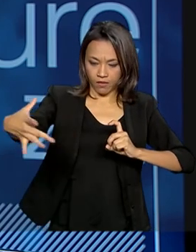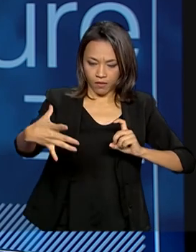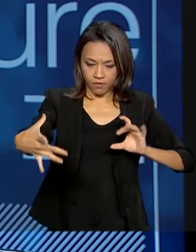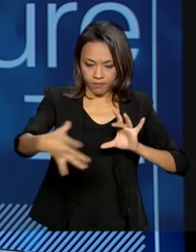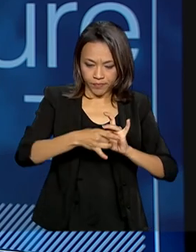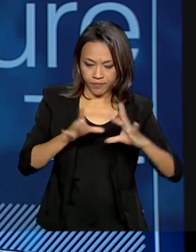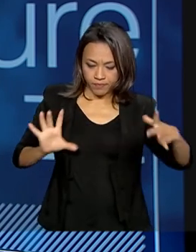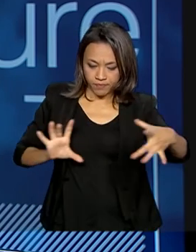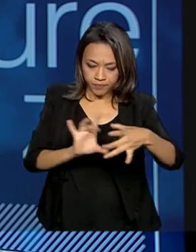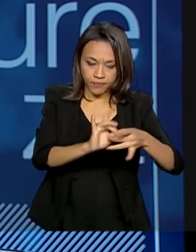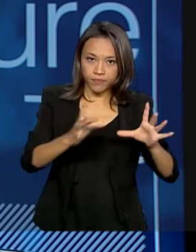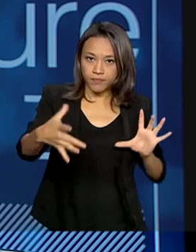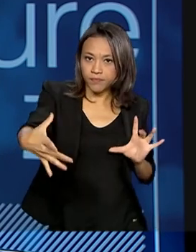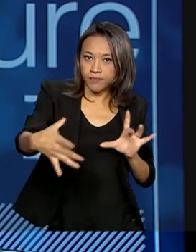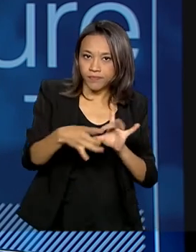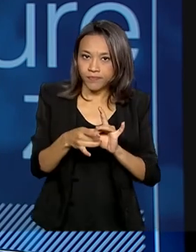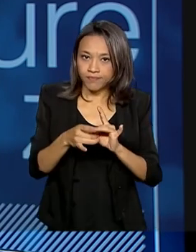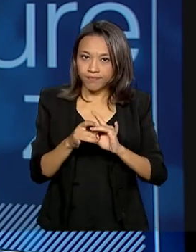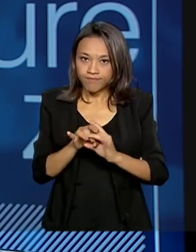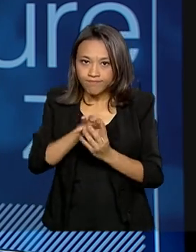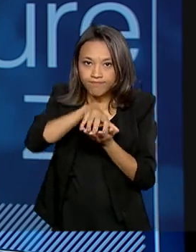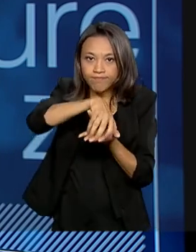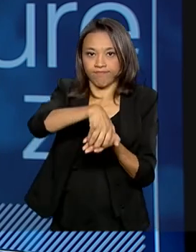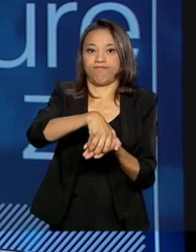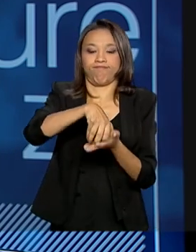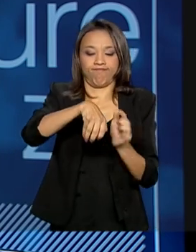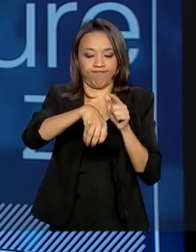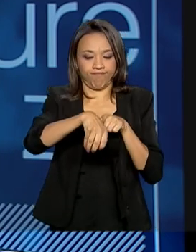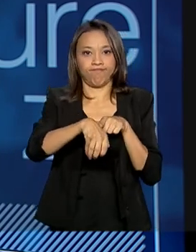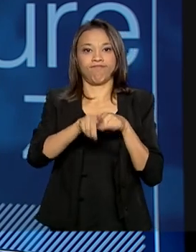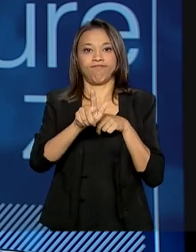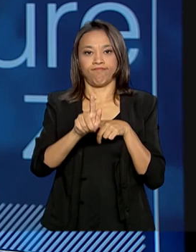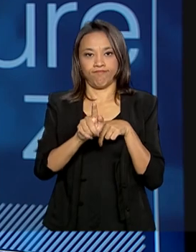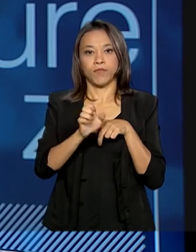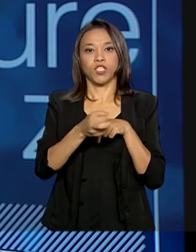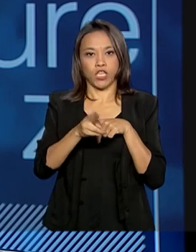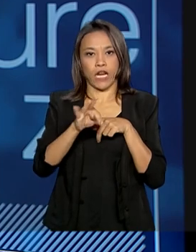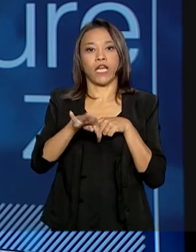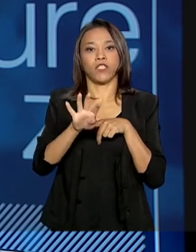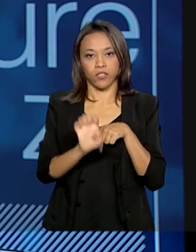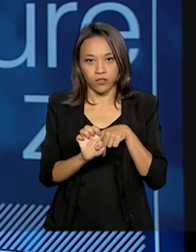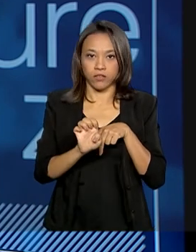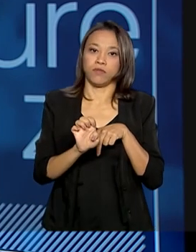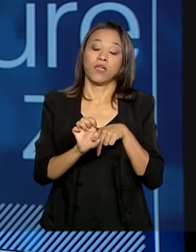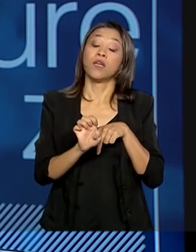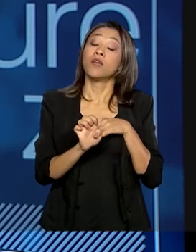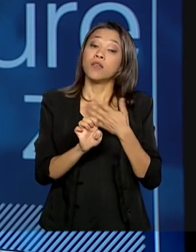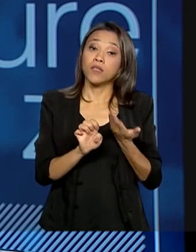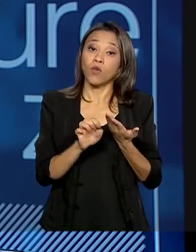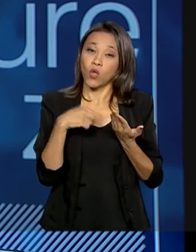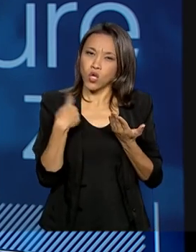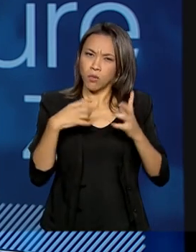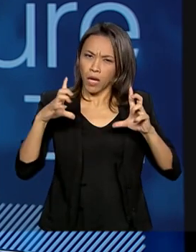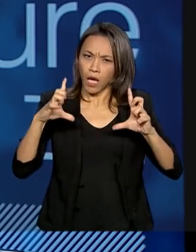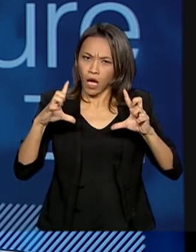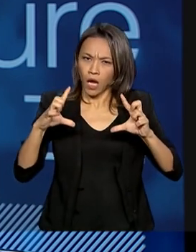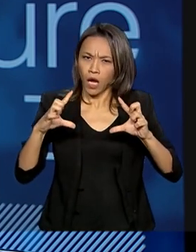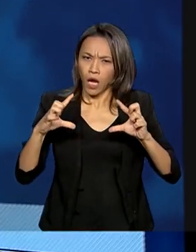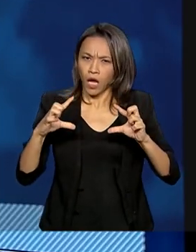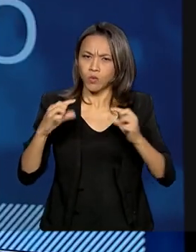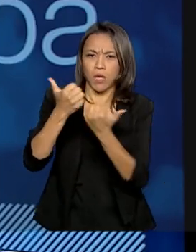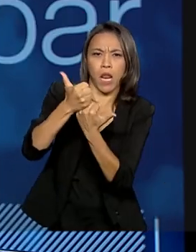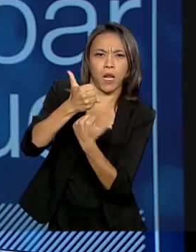avançada. Tudo ligado ao gerente regional. Então, nós estamos enxugando a